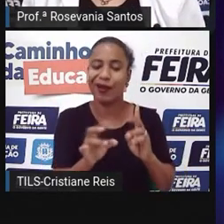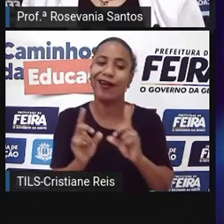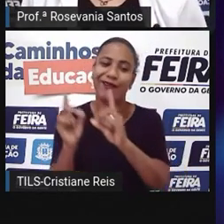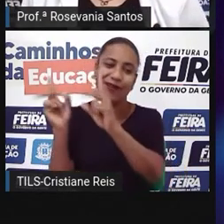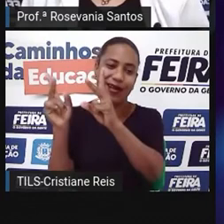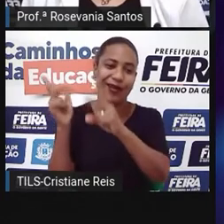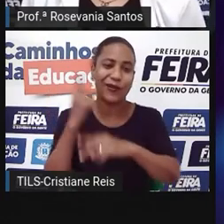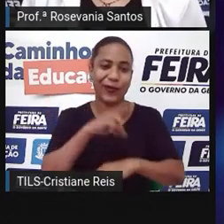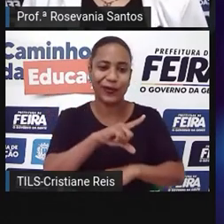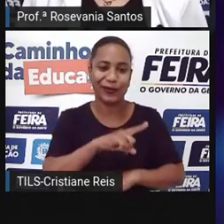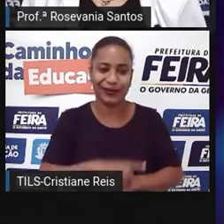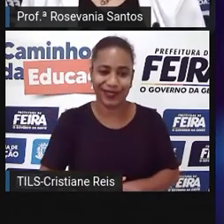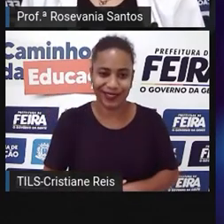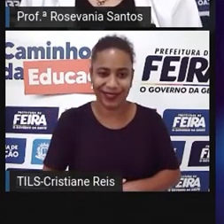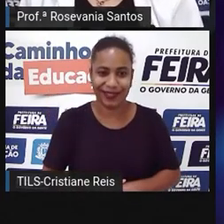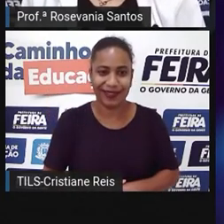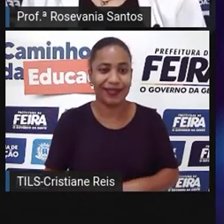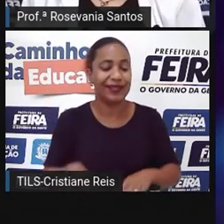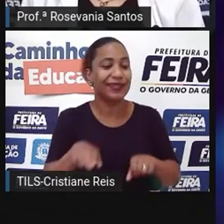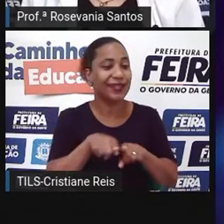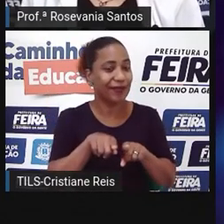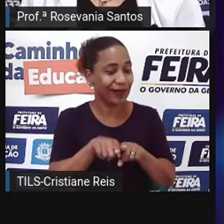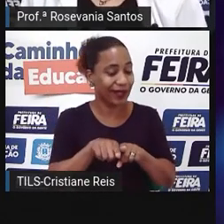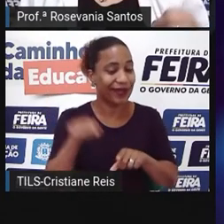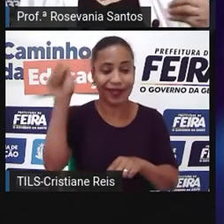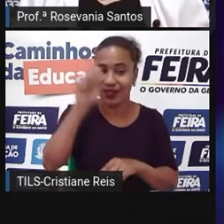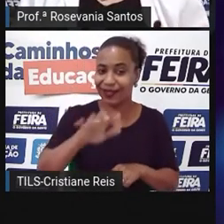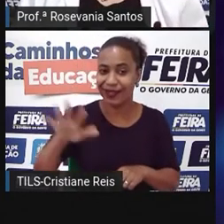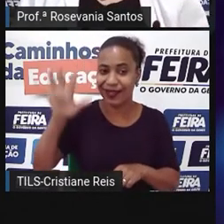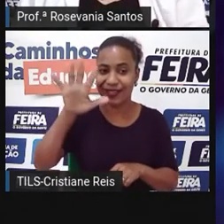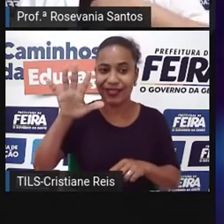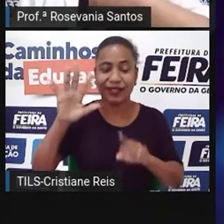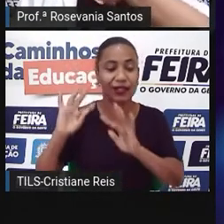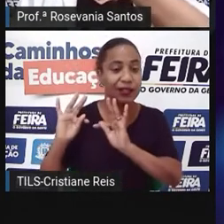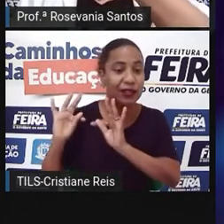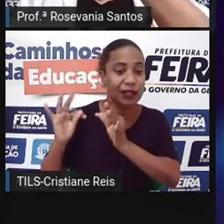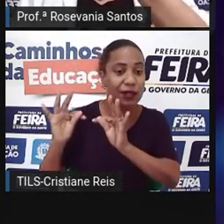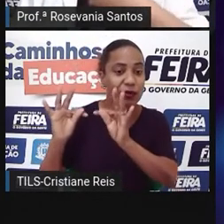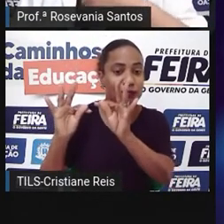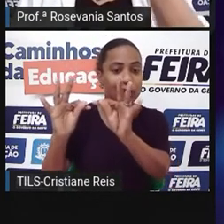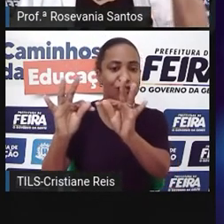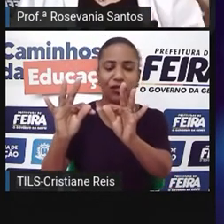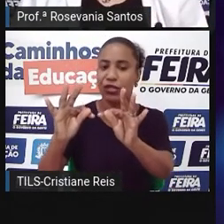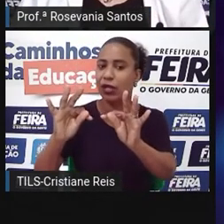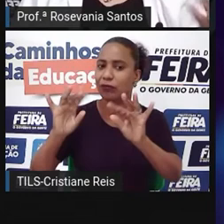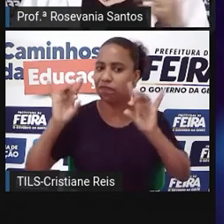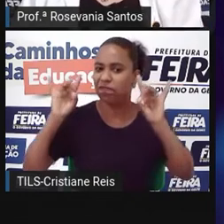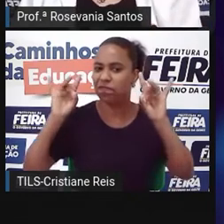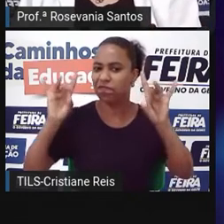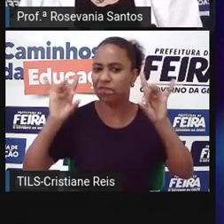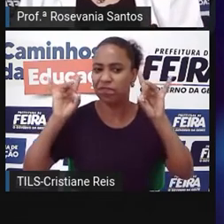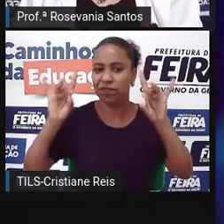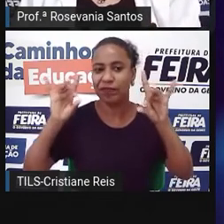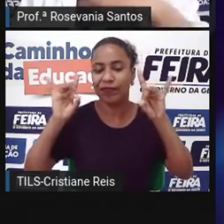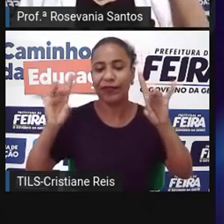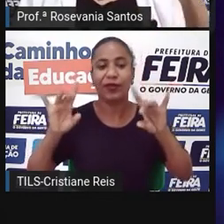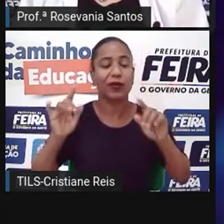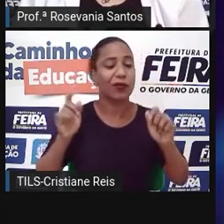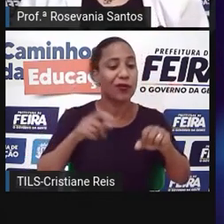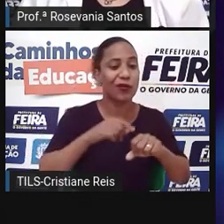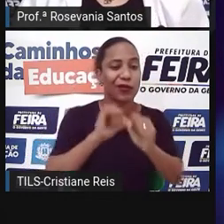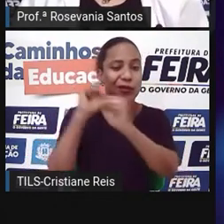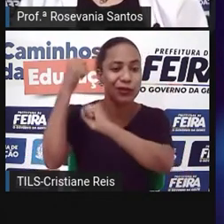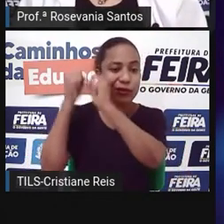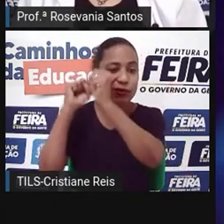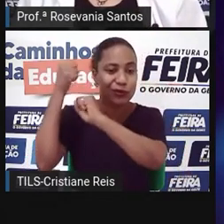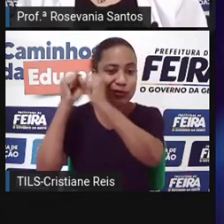tecnologias com indústrias mundialmente conhecidas que pode ser multinacional ou transnacional que